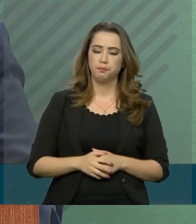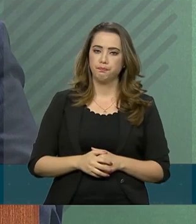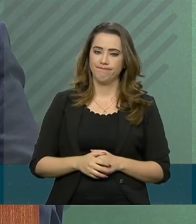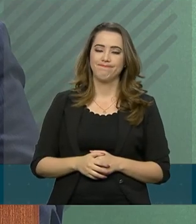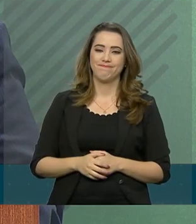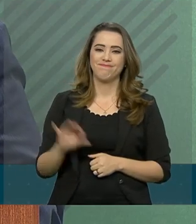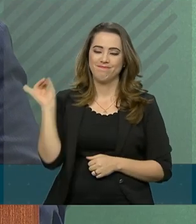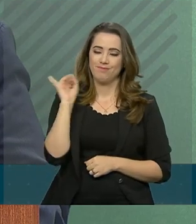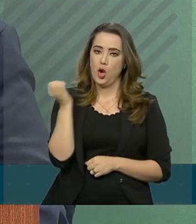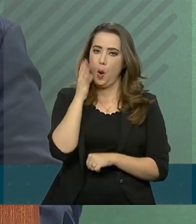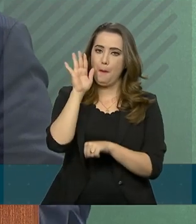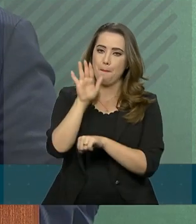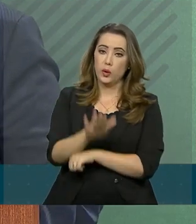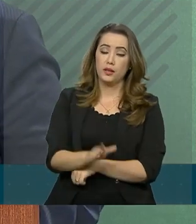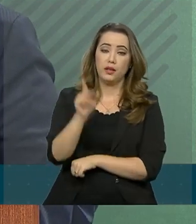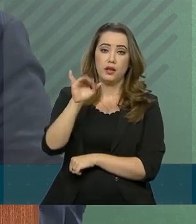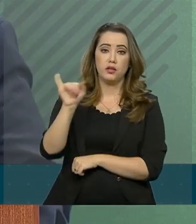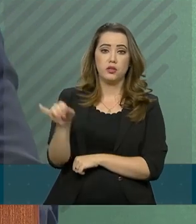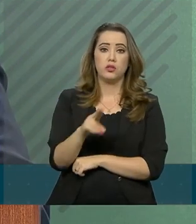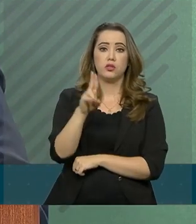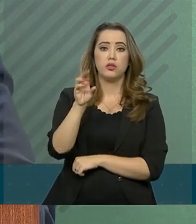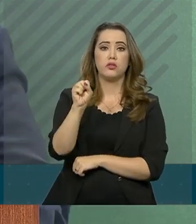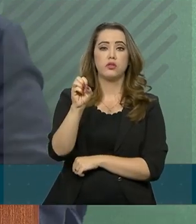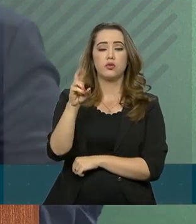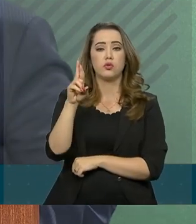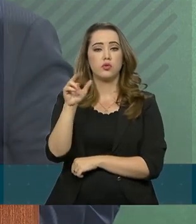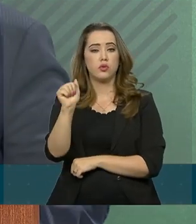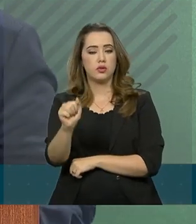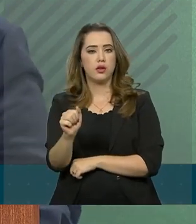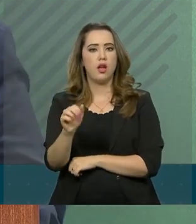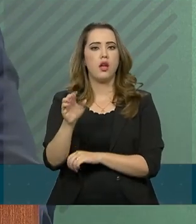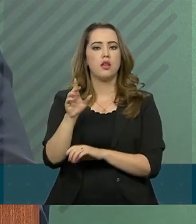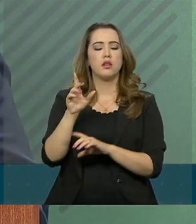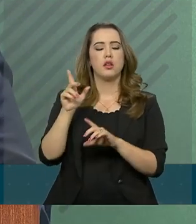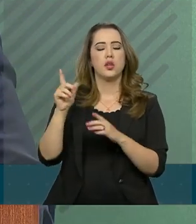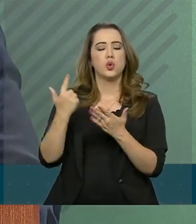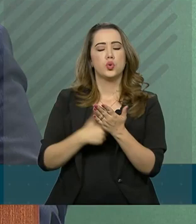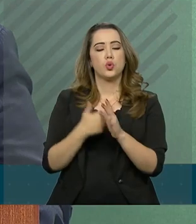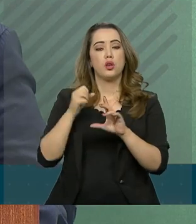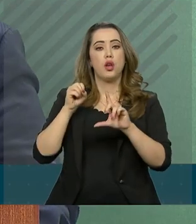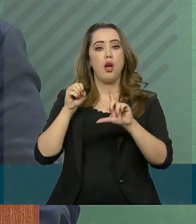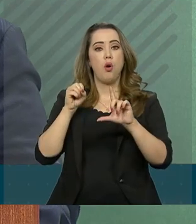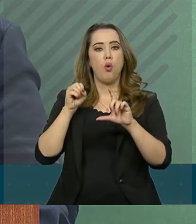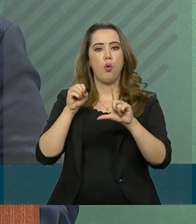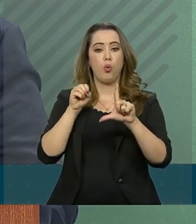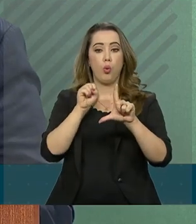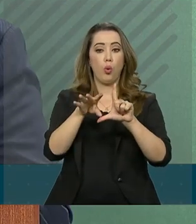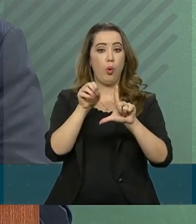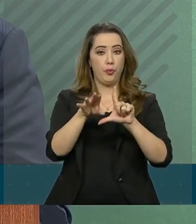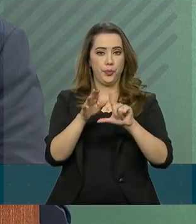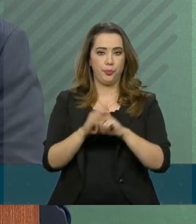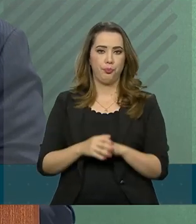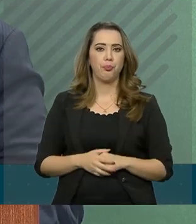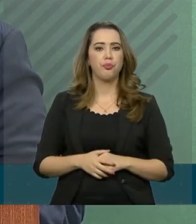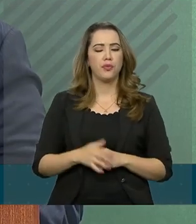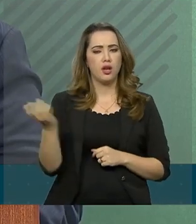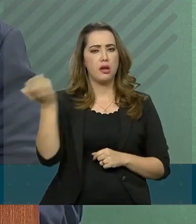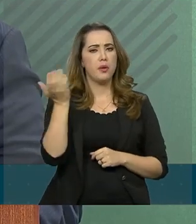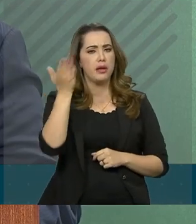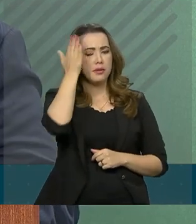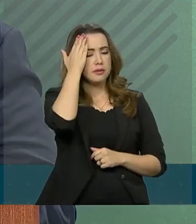Boa tarde, porta-voz, Jussara Soares, do Jornal O Globo. Tudo bom, Jussara. Tudo certo. Porta-voz, queria saber se o governo, de fato,